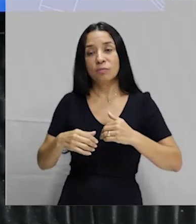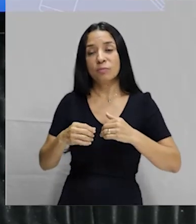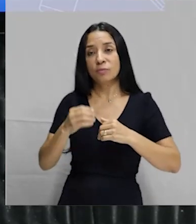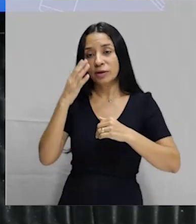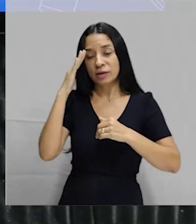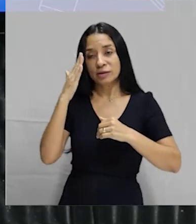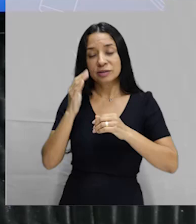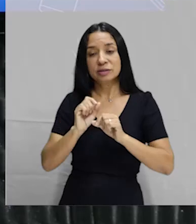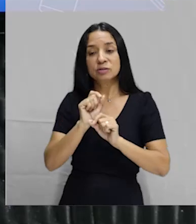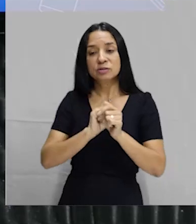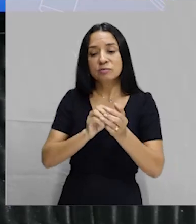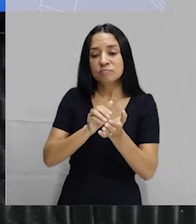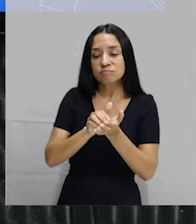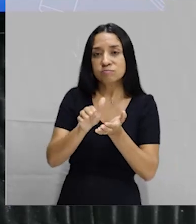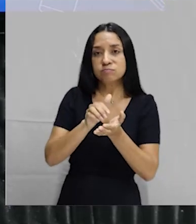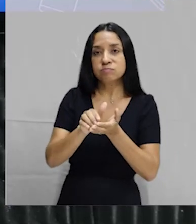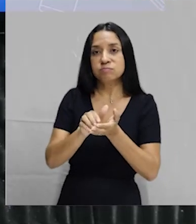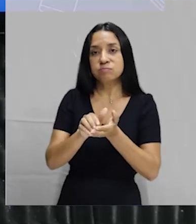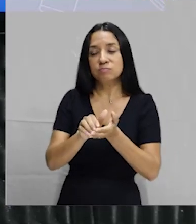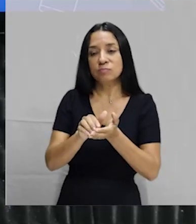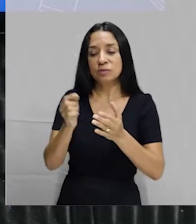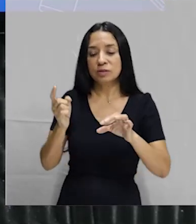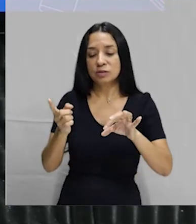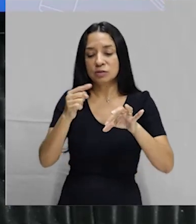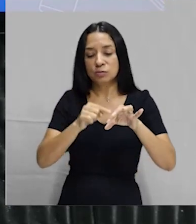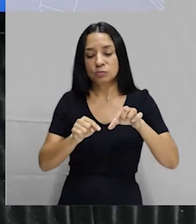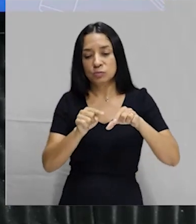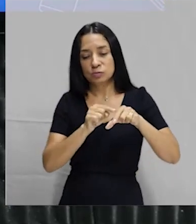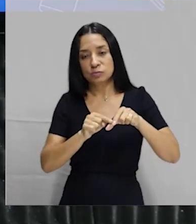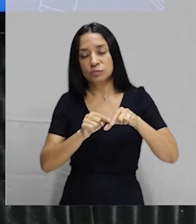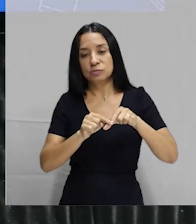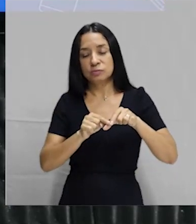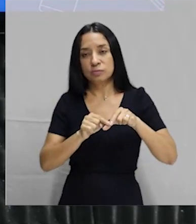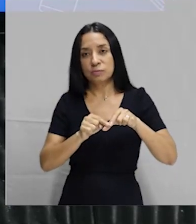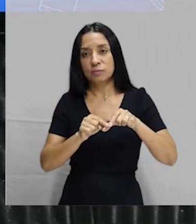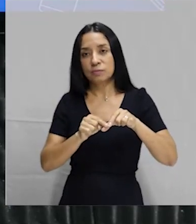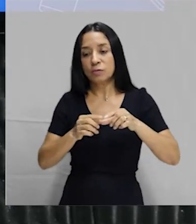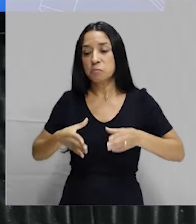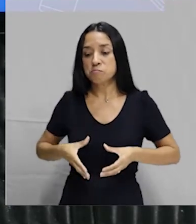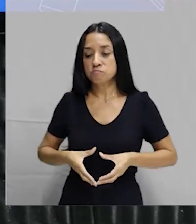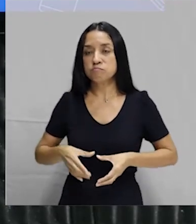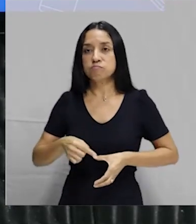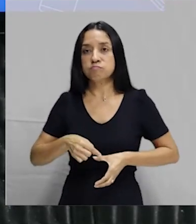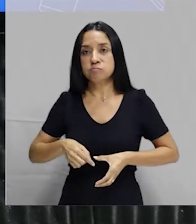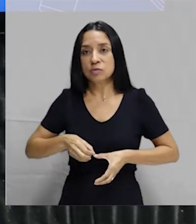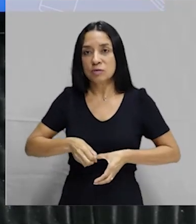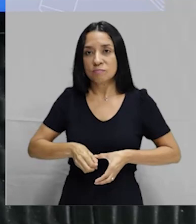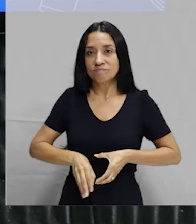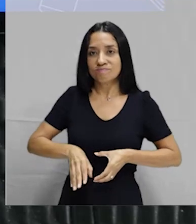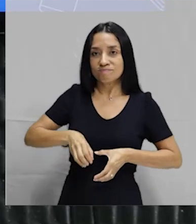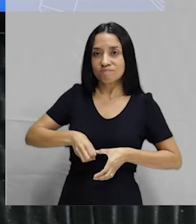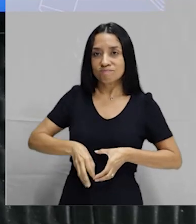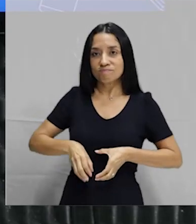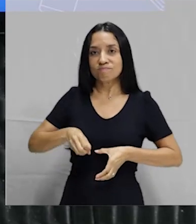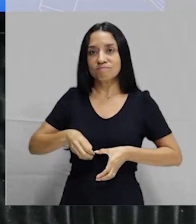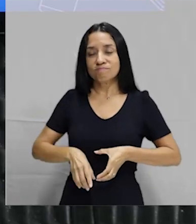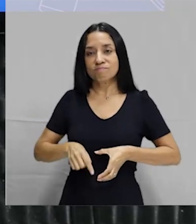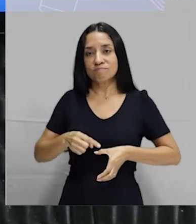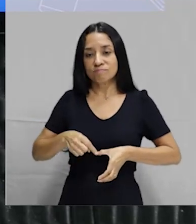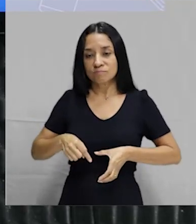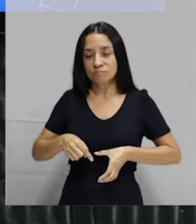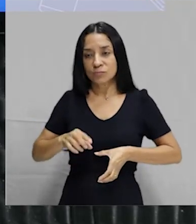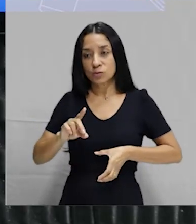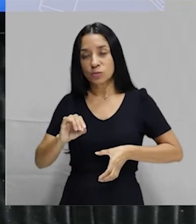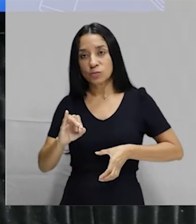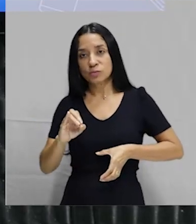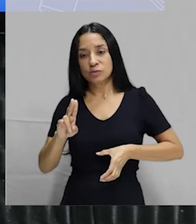células de defesa vão até a região do útero para eliminar esse corpo estranho. Só que esse DIU